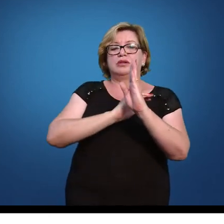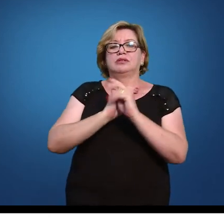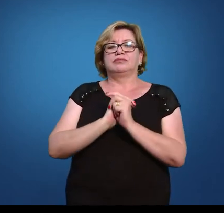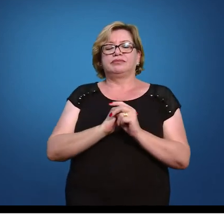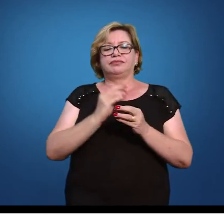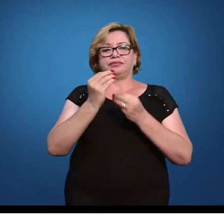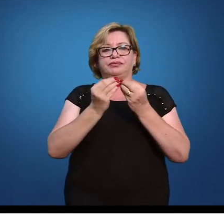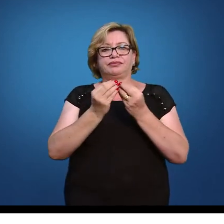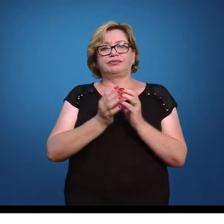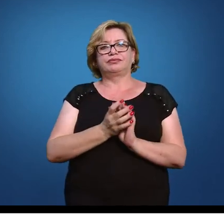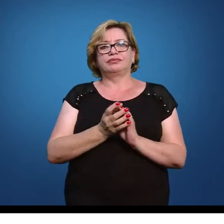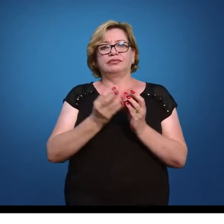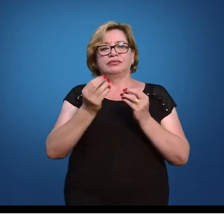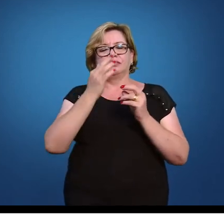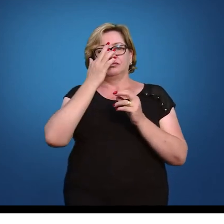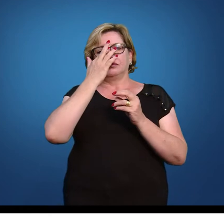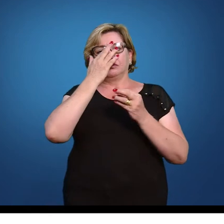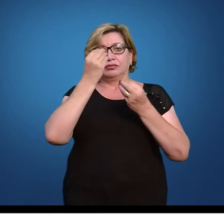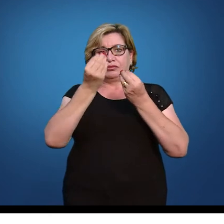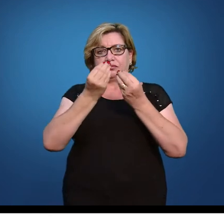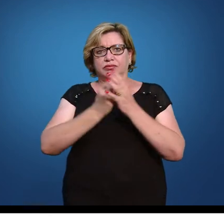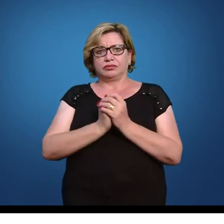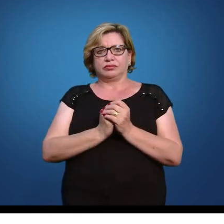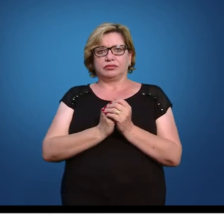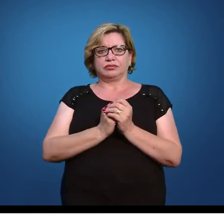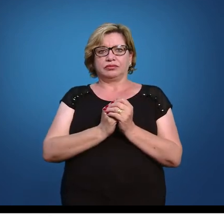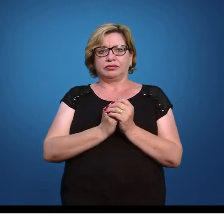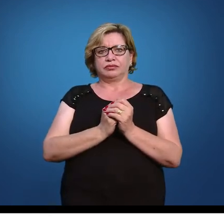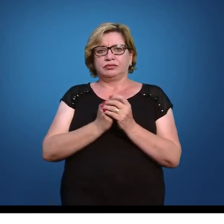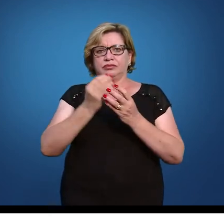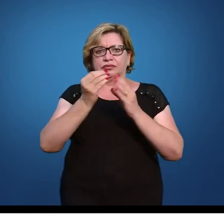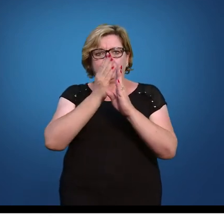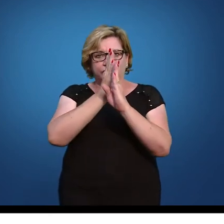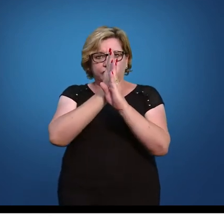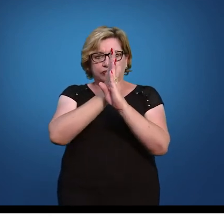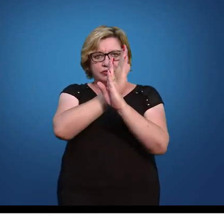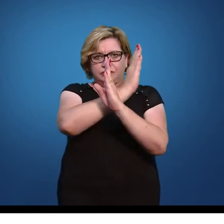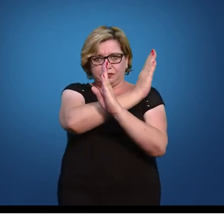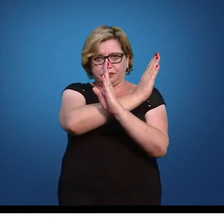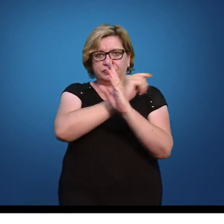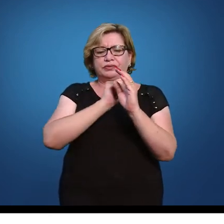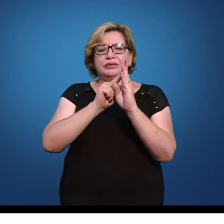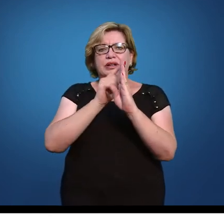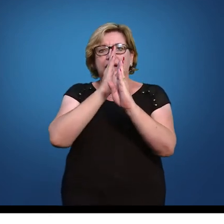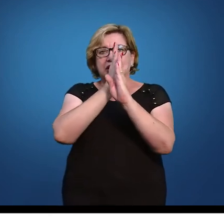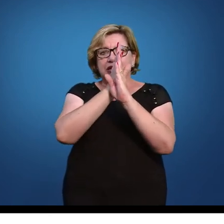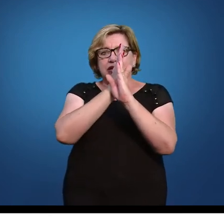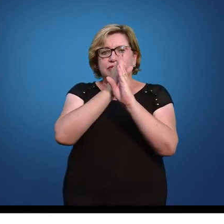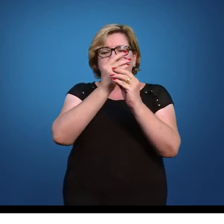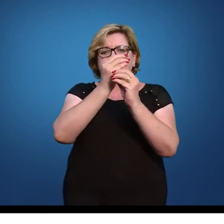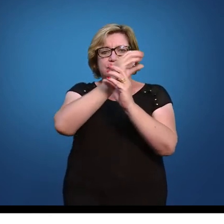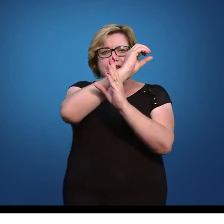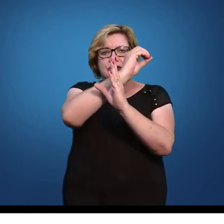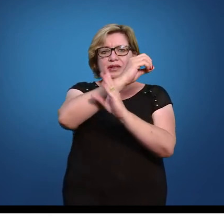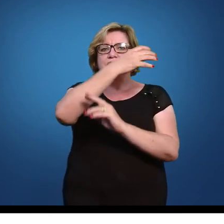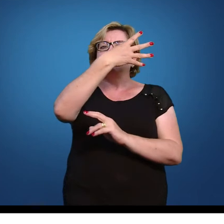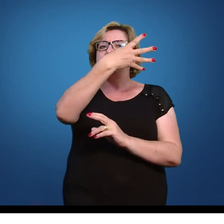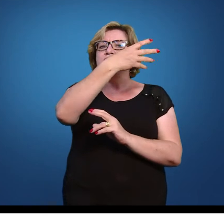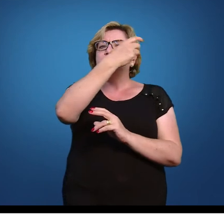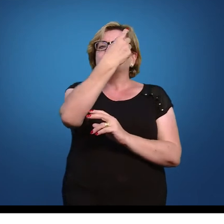a mesma do 0 a menos 1,4 então esse pedaço a tabela já me forneceu 0